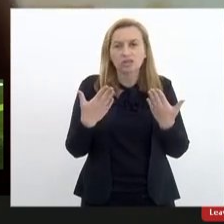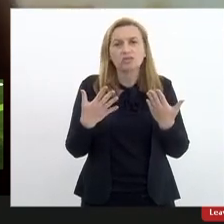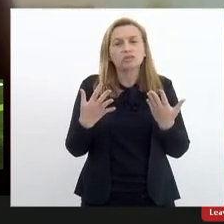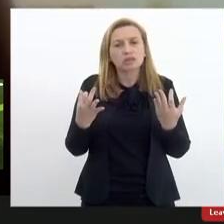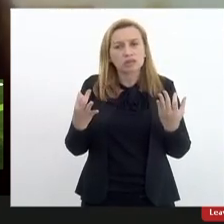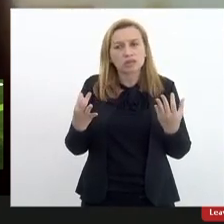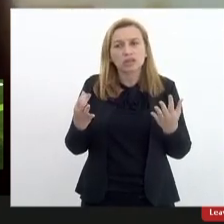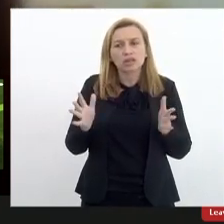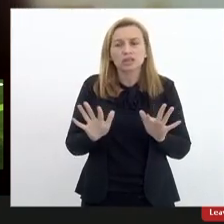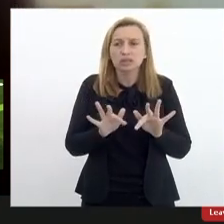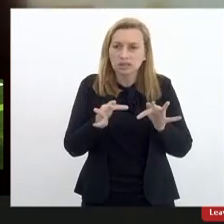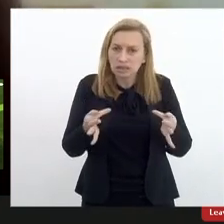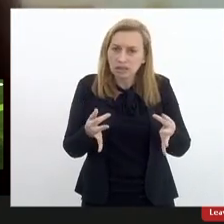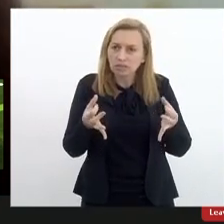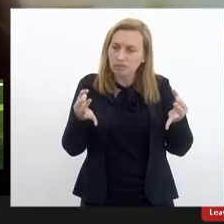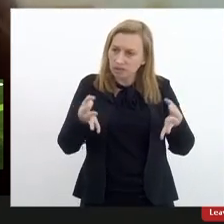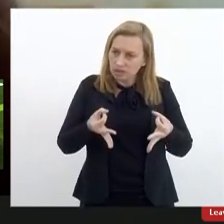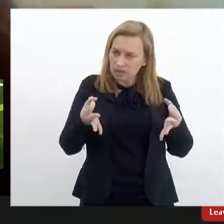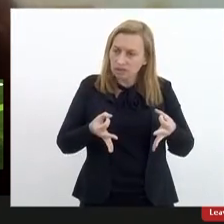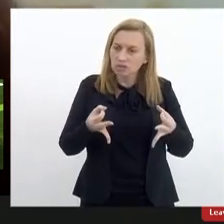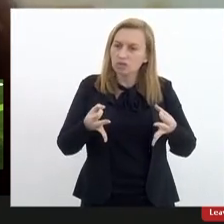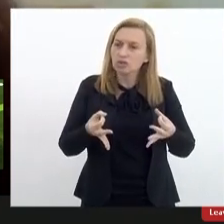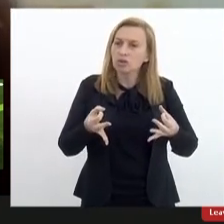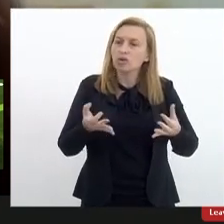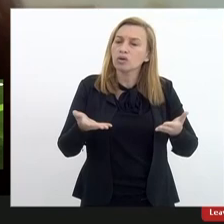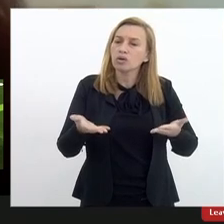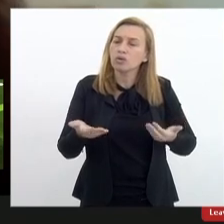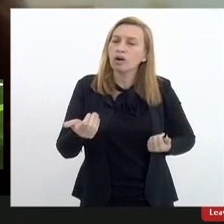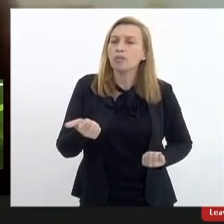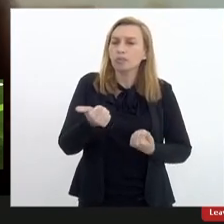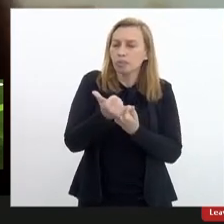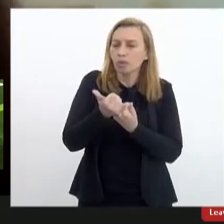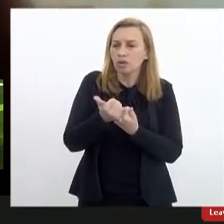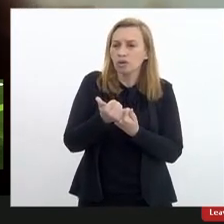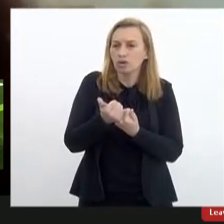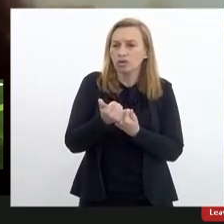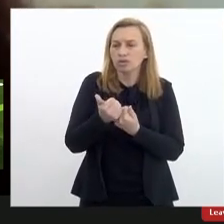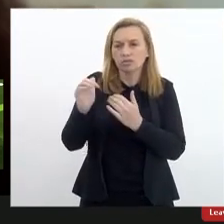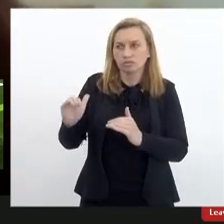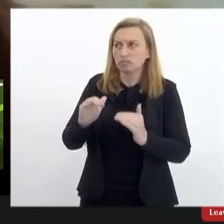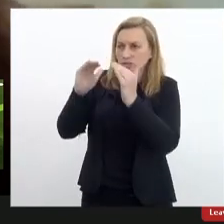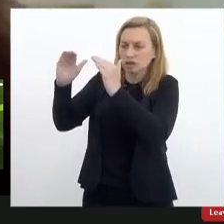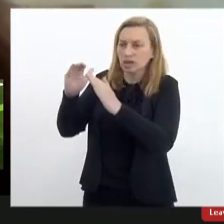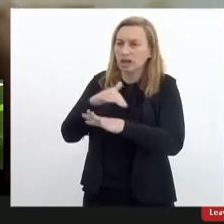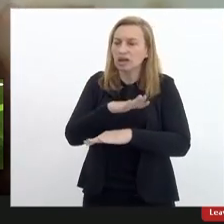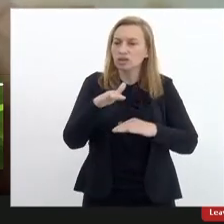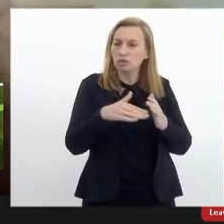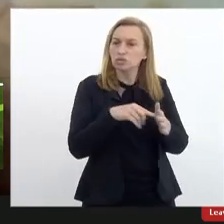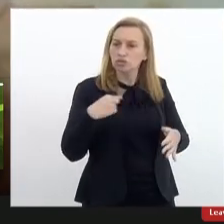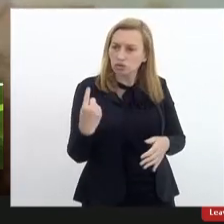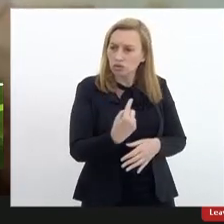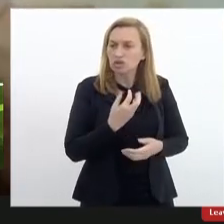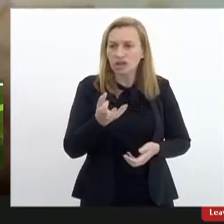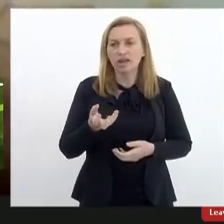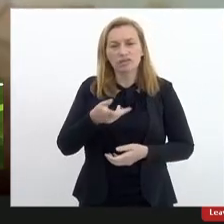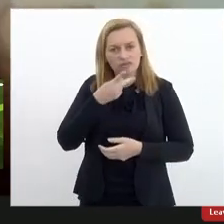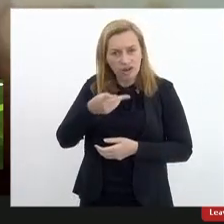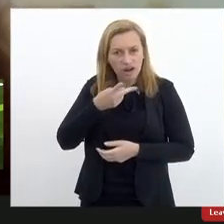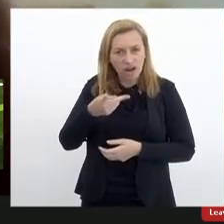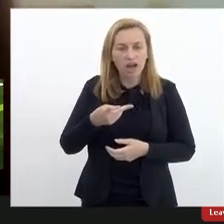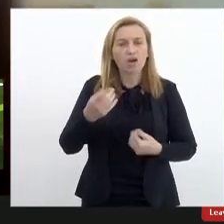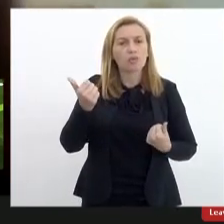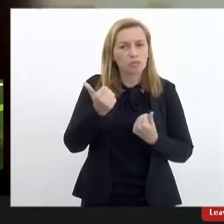legal o acolhimento que vossa excelência está dando a todo esse grupo que quer se manifestar é um acolhimento